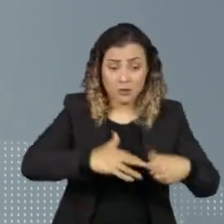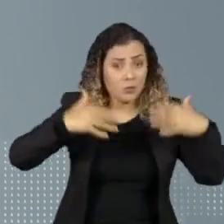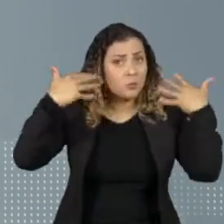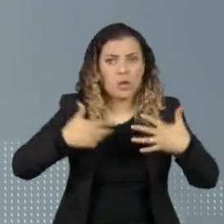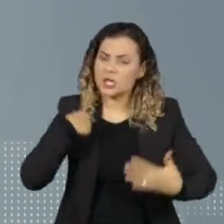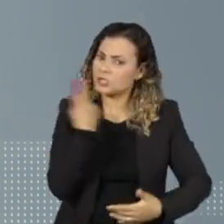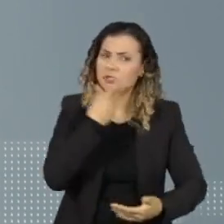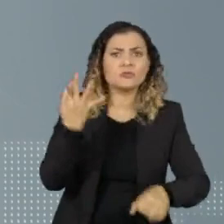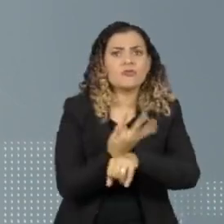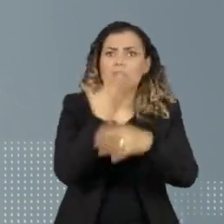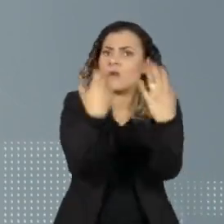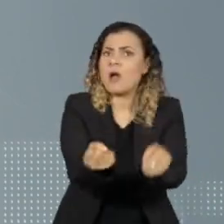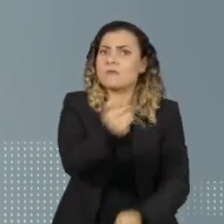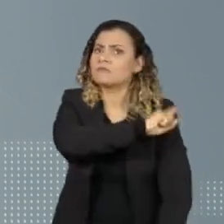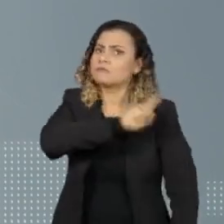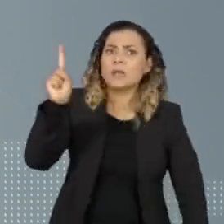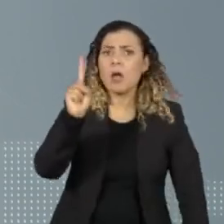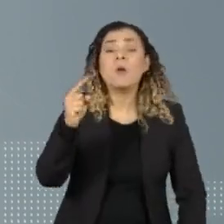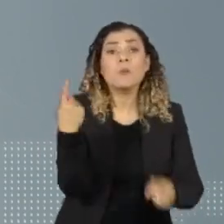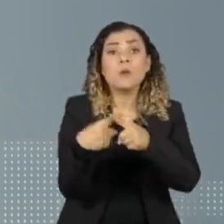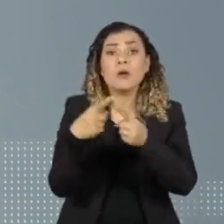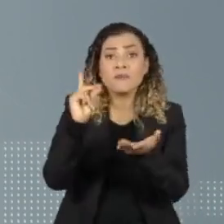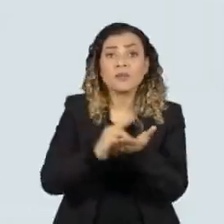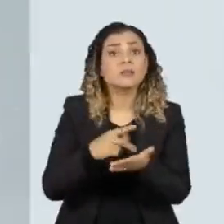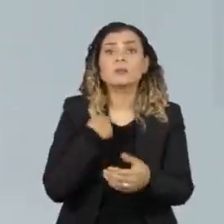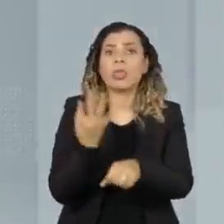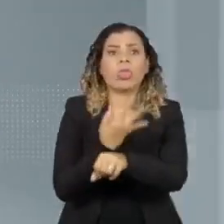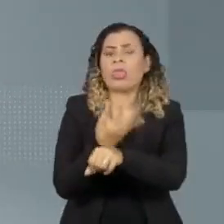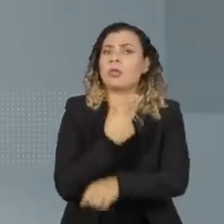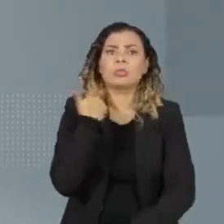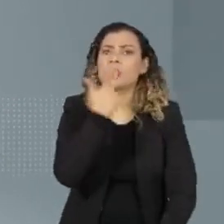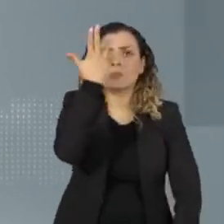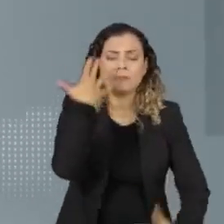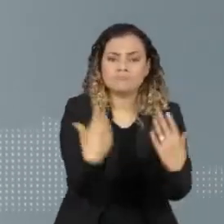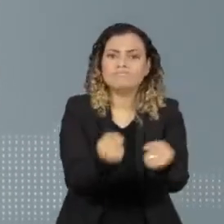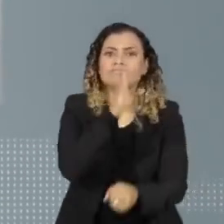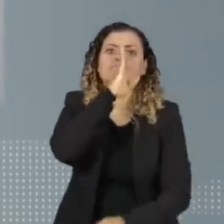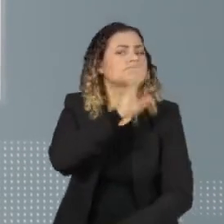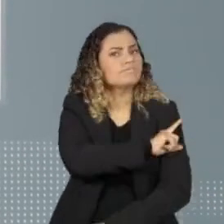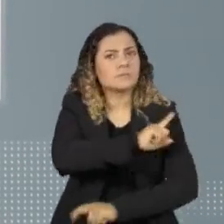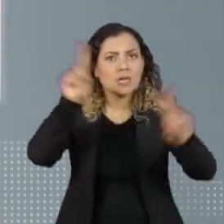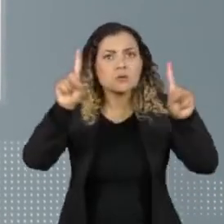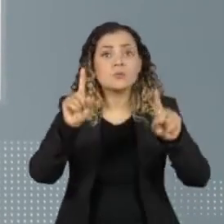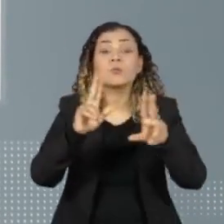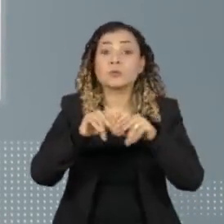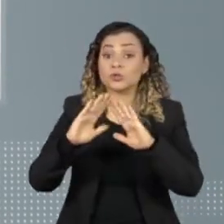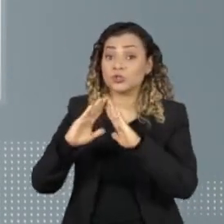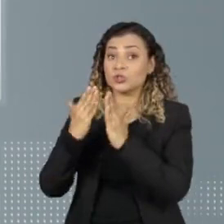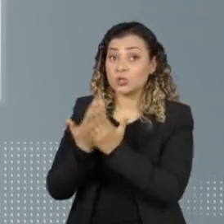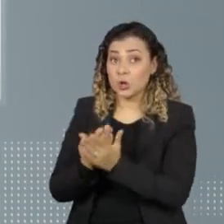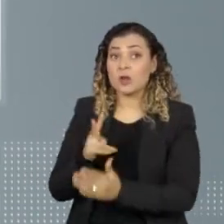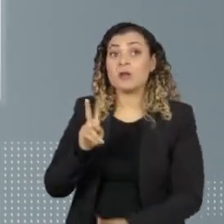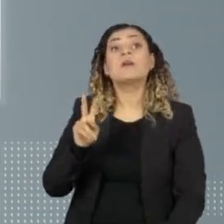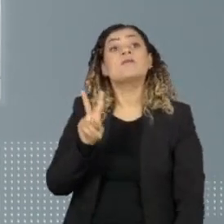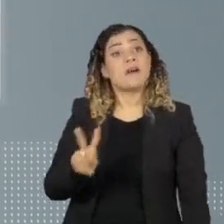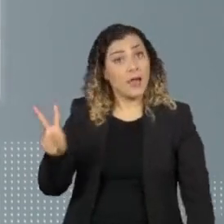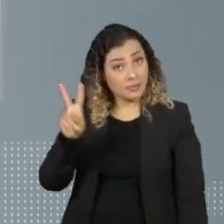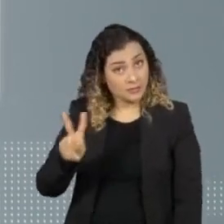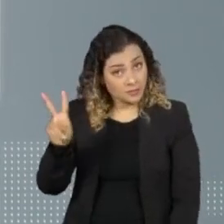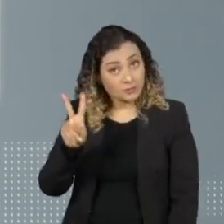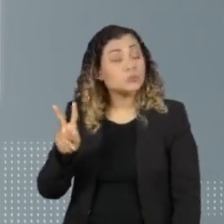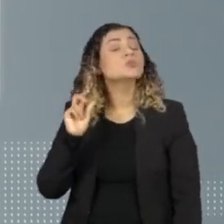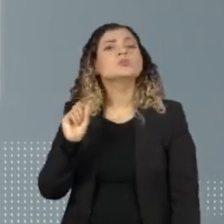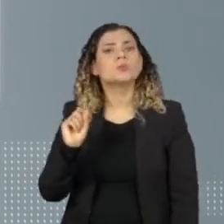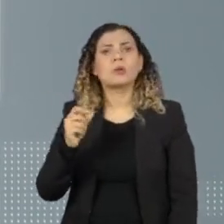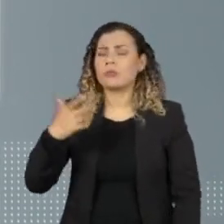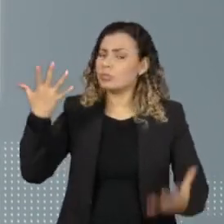gente não vai tolerar porque a gente não pode tolerar o intolerante. Em nota, o Colégio Visconde de Porto Seguro, em Valinhos, diz